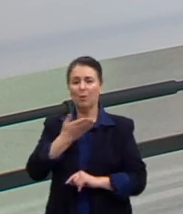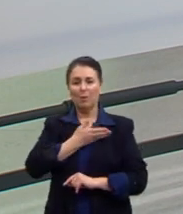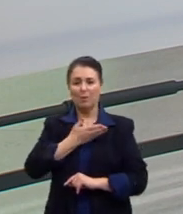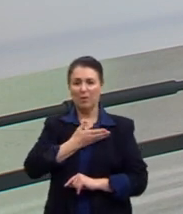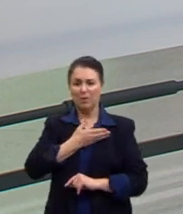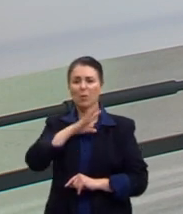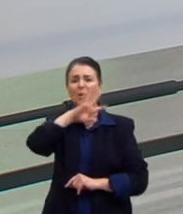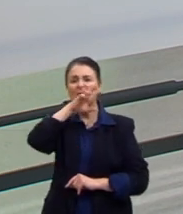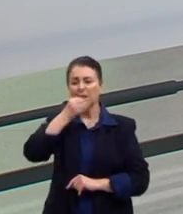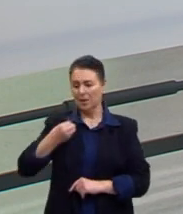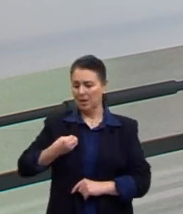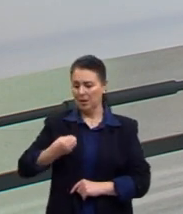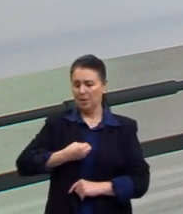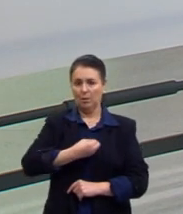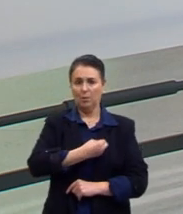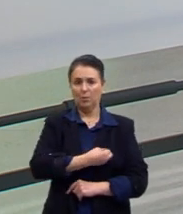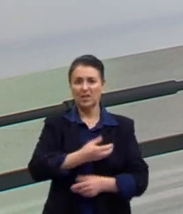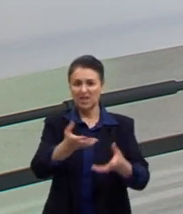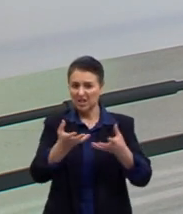torcendo por ela.